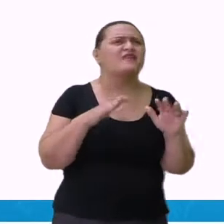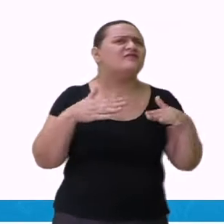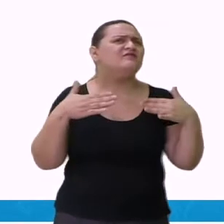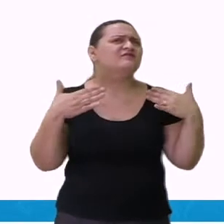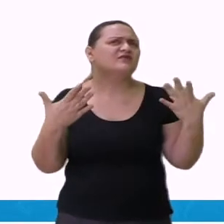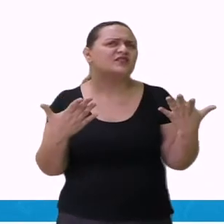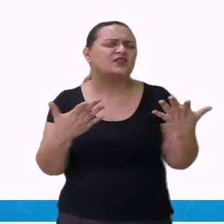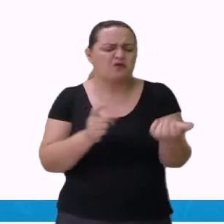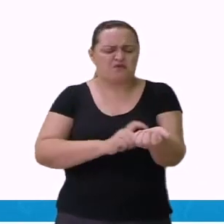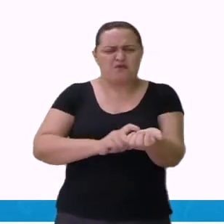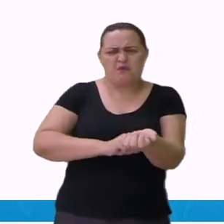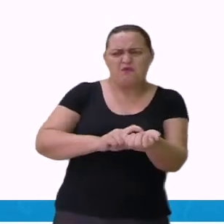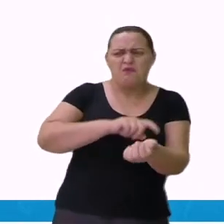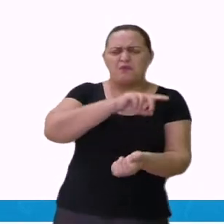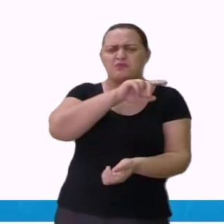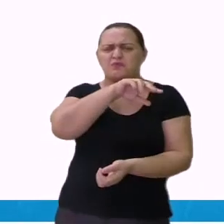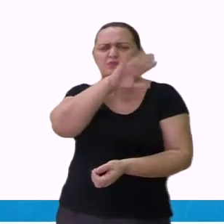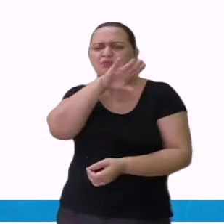acontecer?